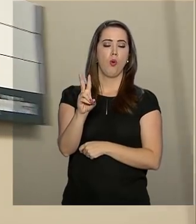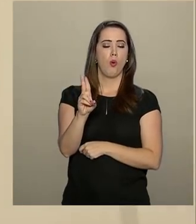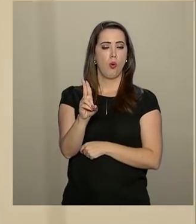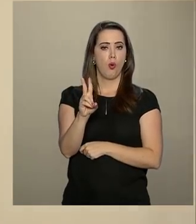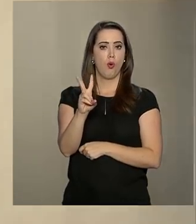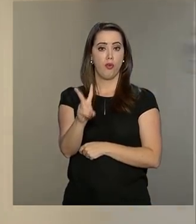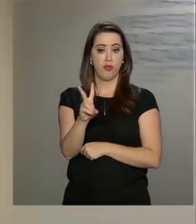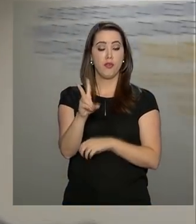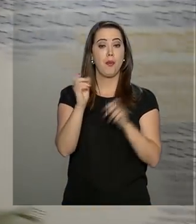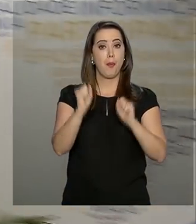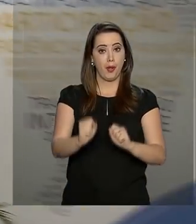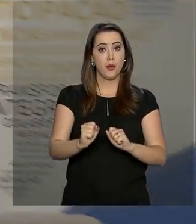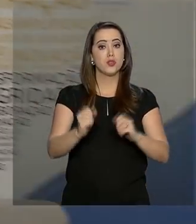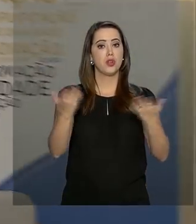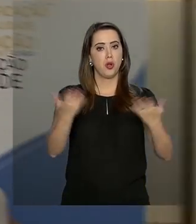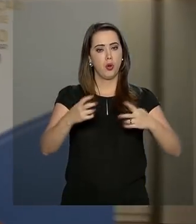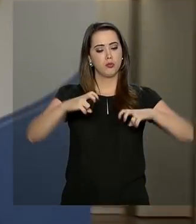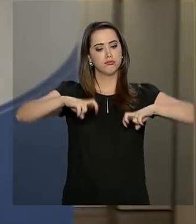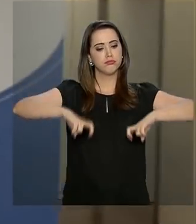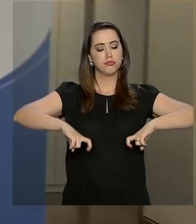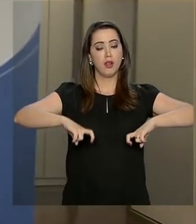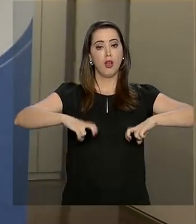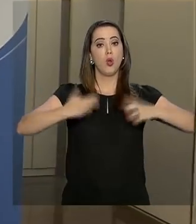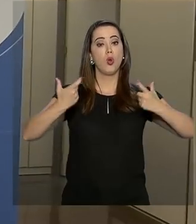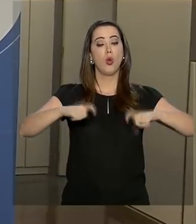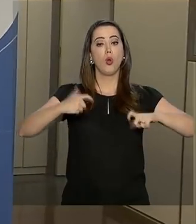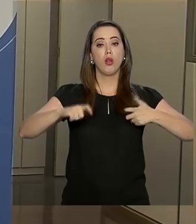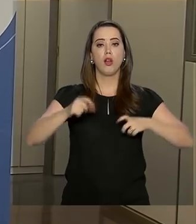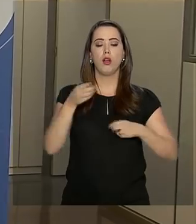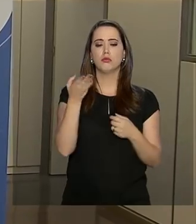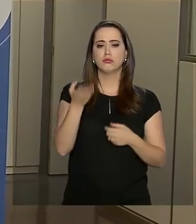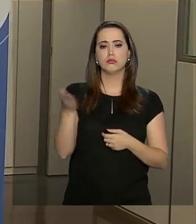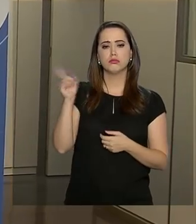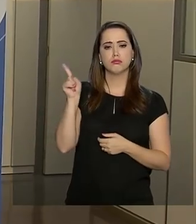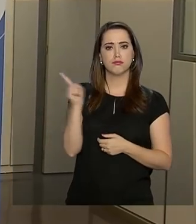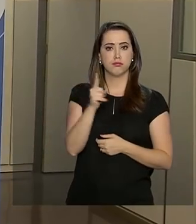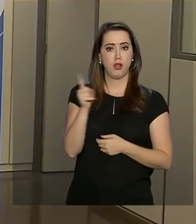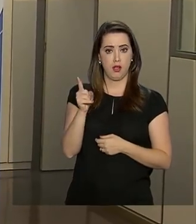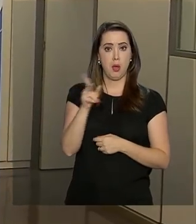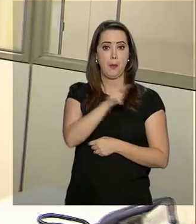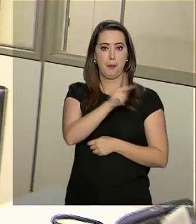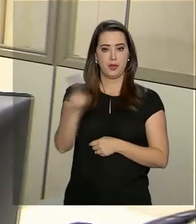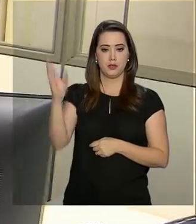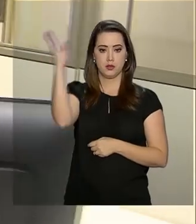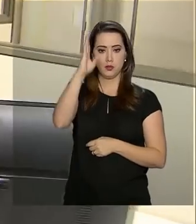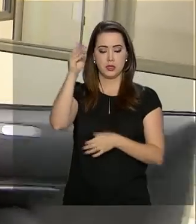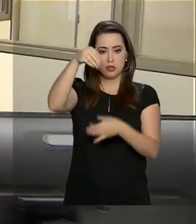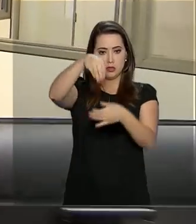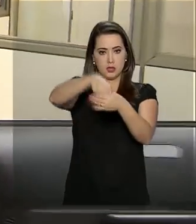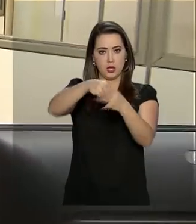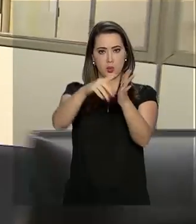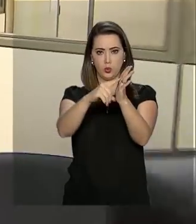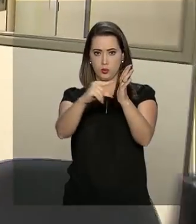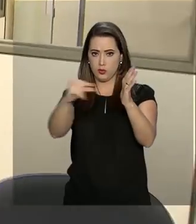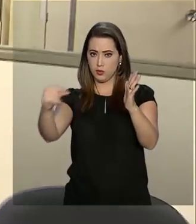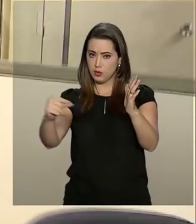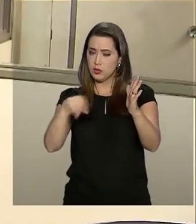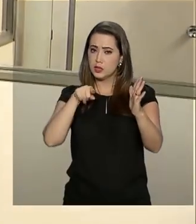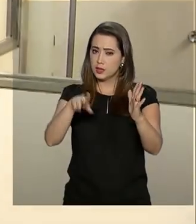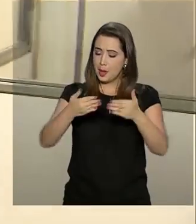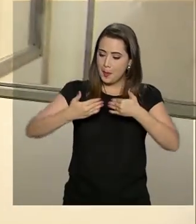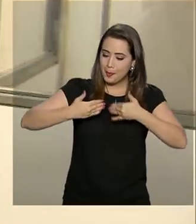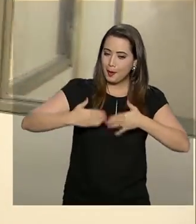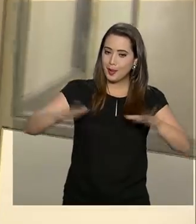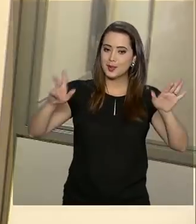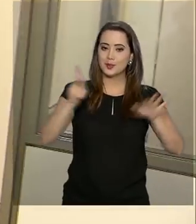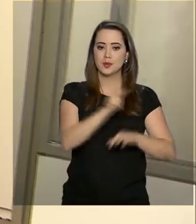ser feito pessoalmente. O espaço de atendimento da ouvidoria da Presidência da República dentro do Palácio do Planalto foi